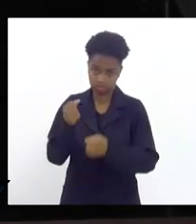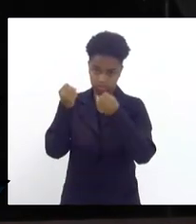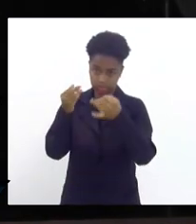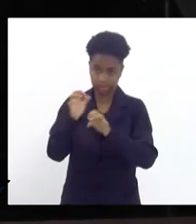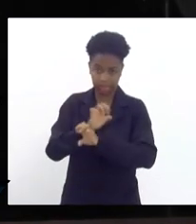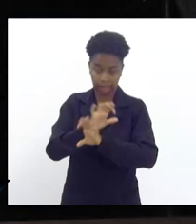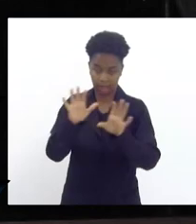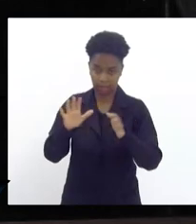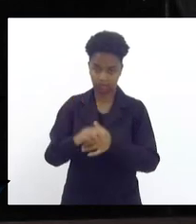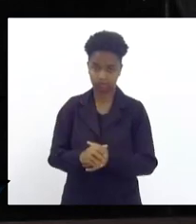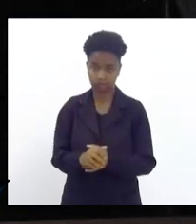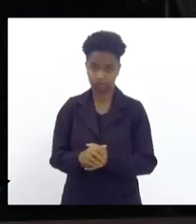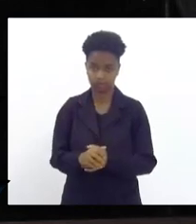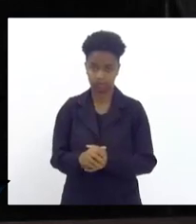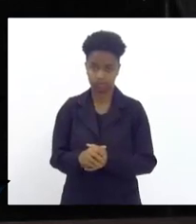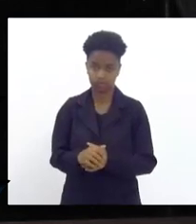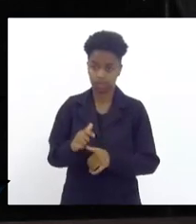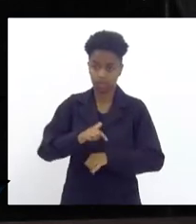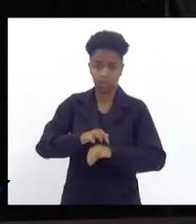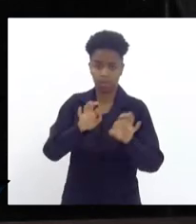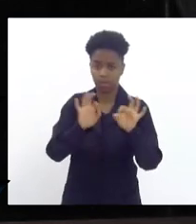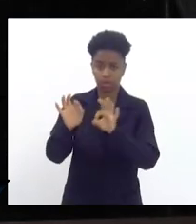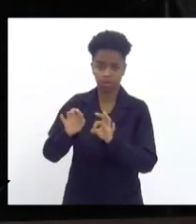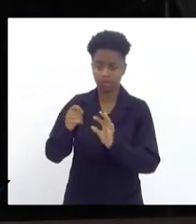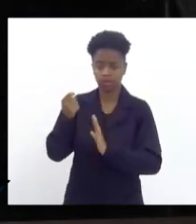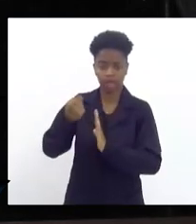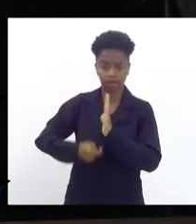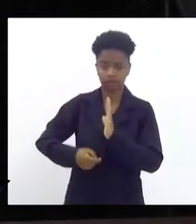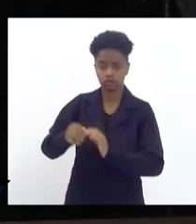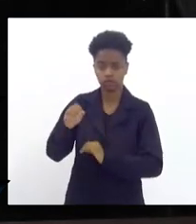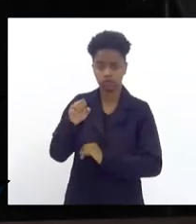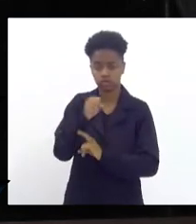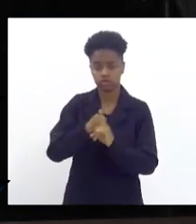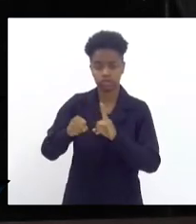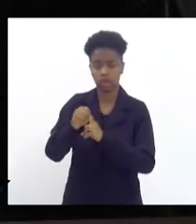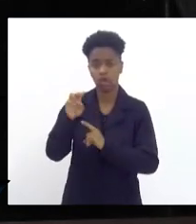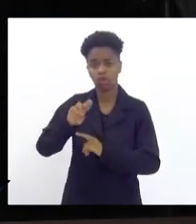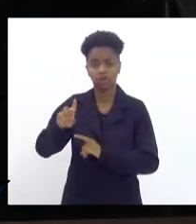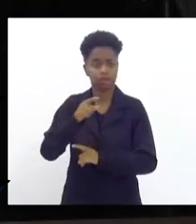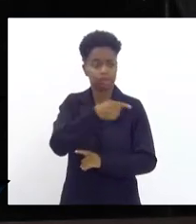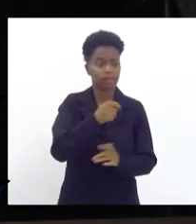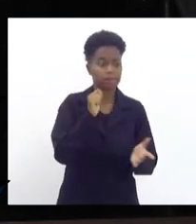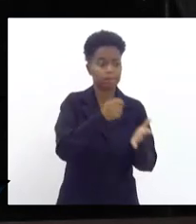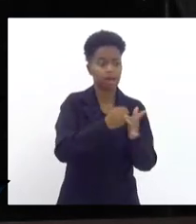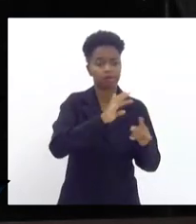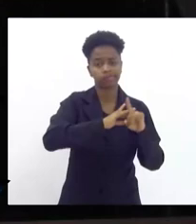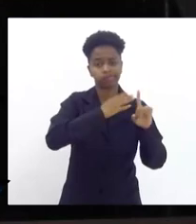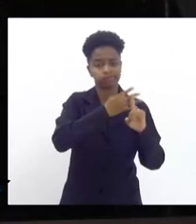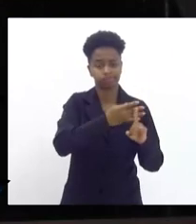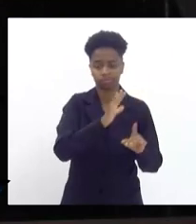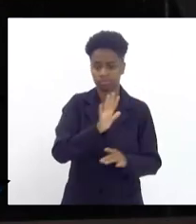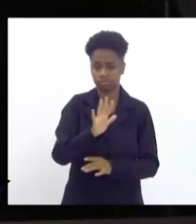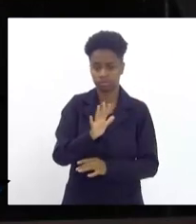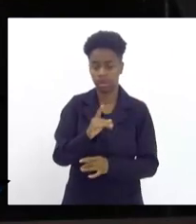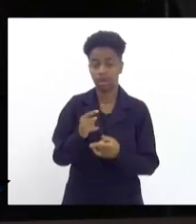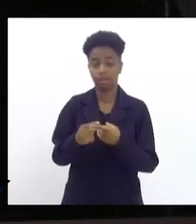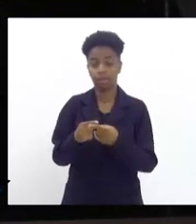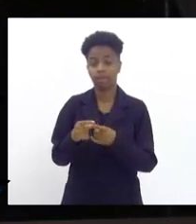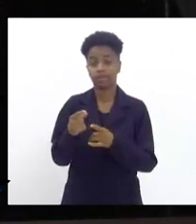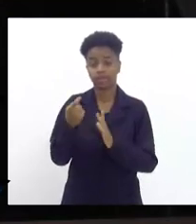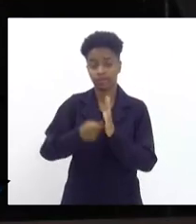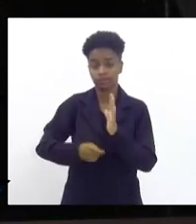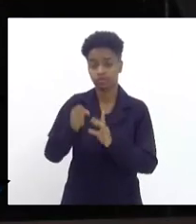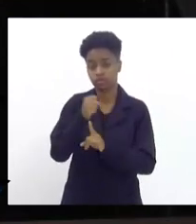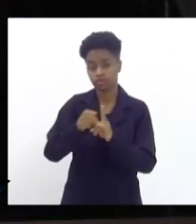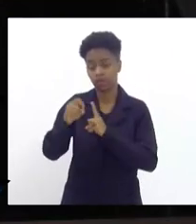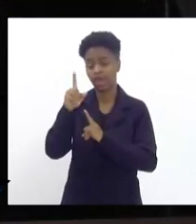em nenhum momento a tarifa social vai ser usada para cobrar mais do consumidor de outras áreas a tarifa social é um direito da